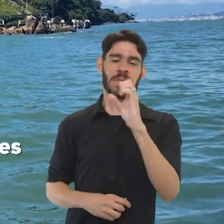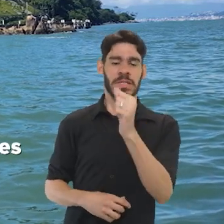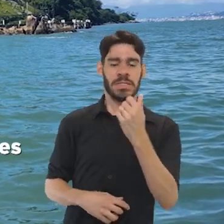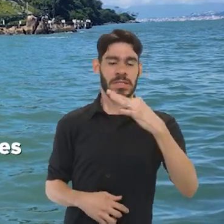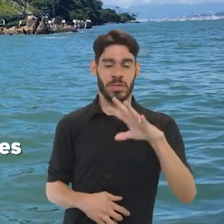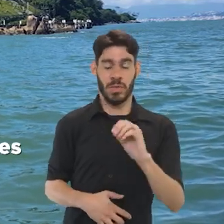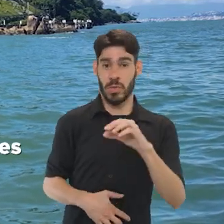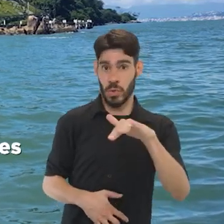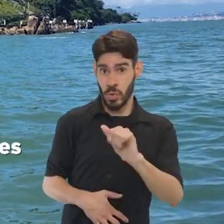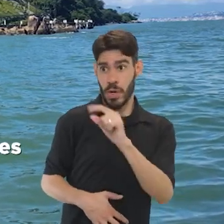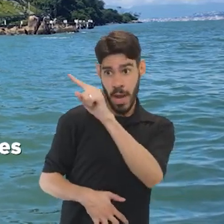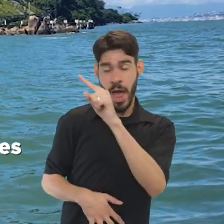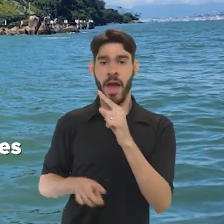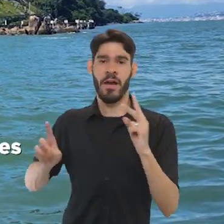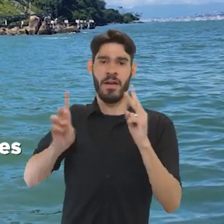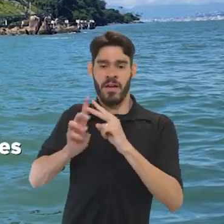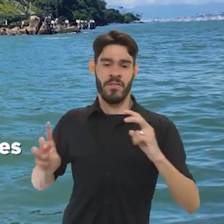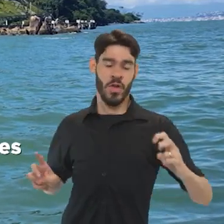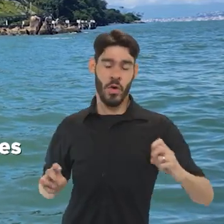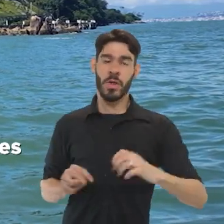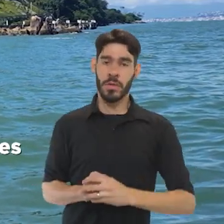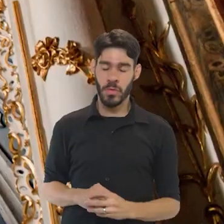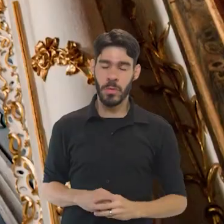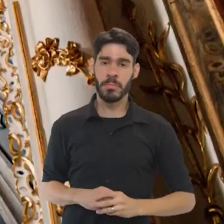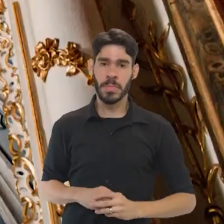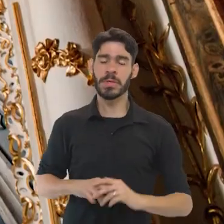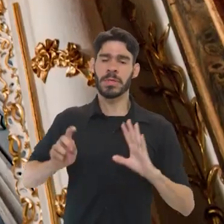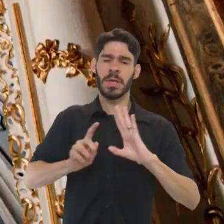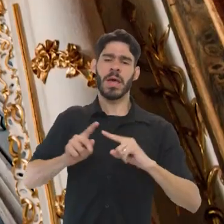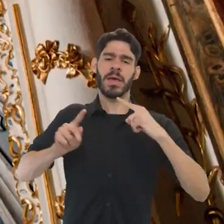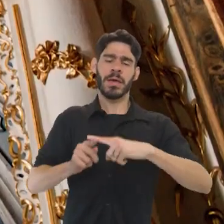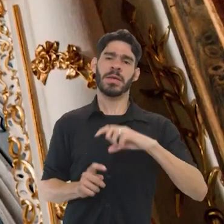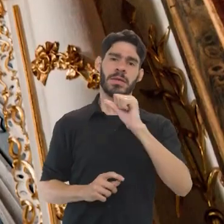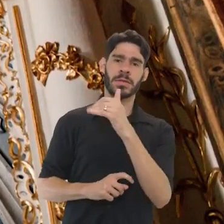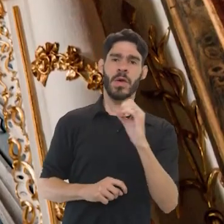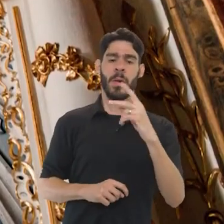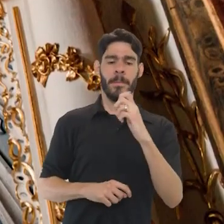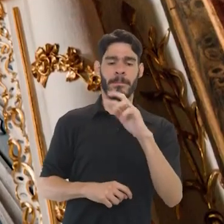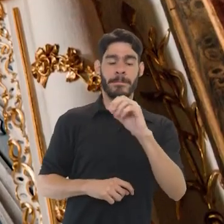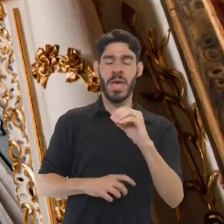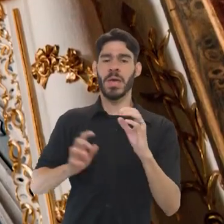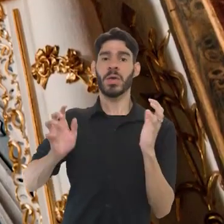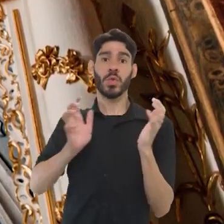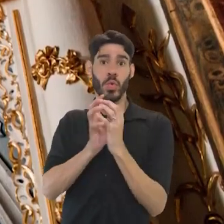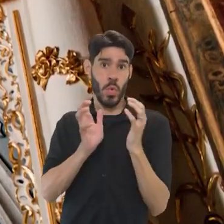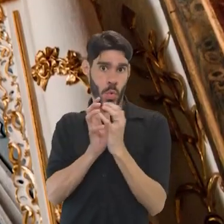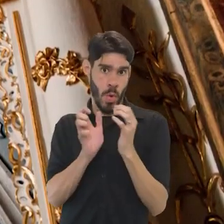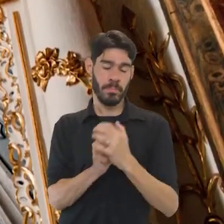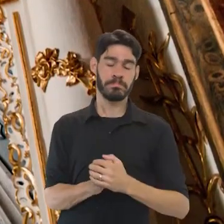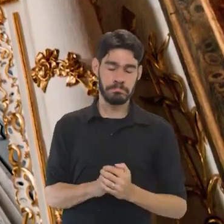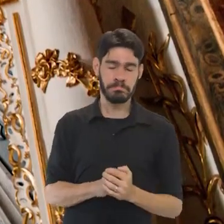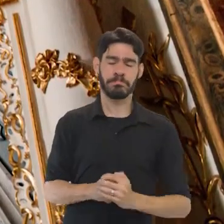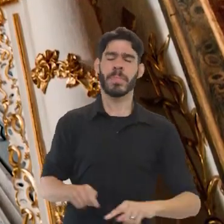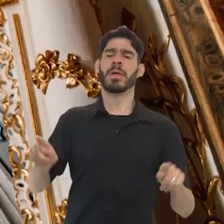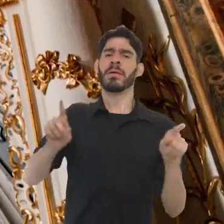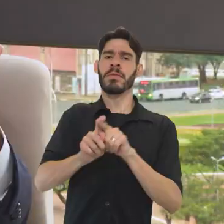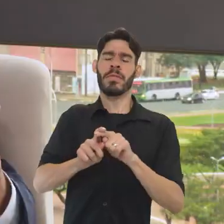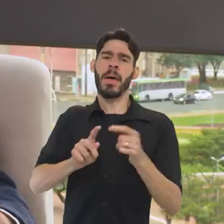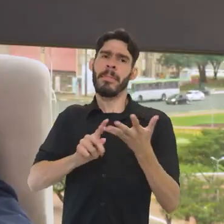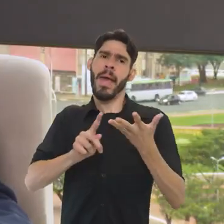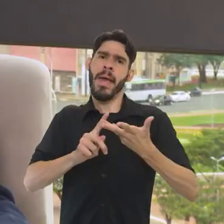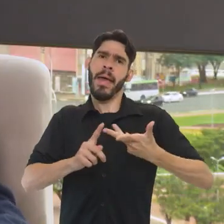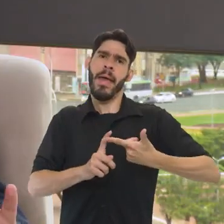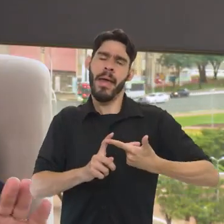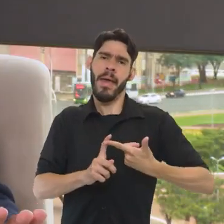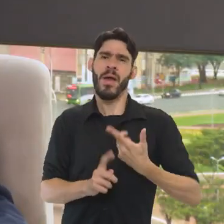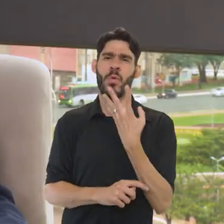Antônio dos Ratones lá em Florianópolis. Nós temos também a Igreja São Pedro dos Clérigos em Recife, Pernambuco. E temos aí um